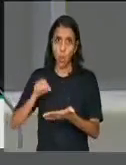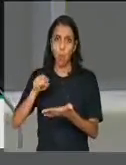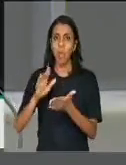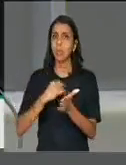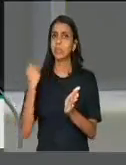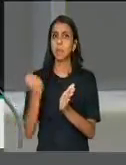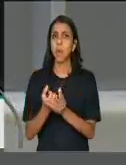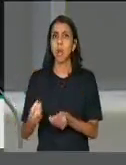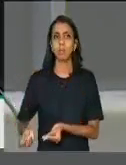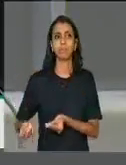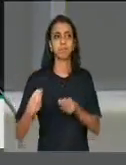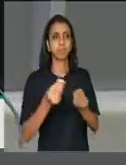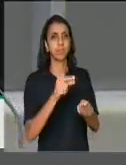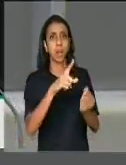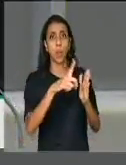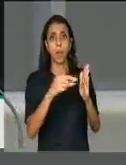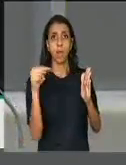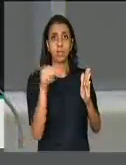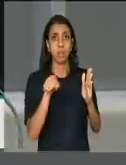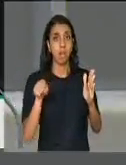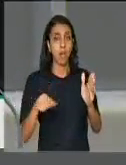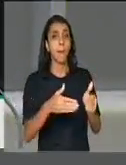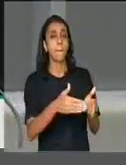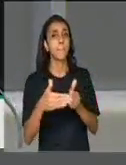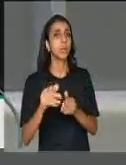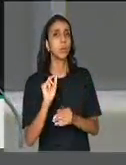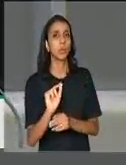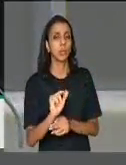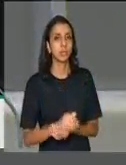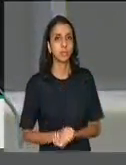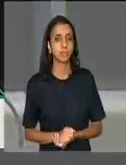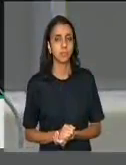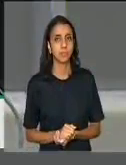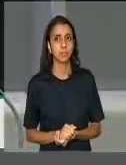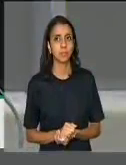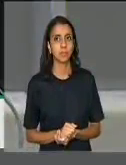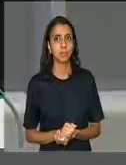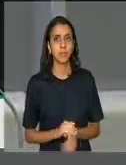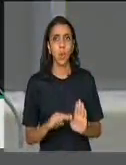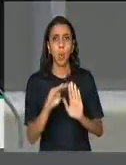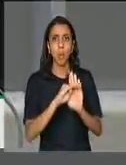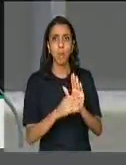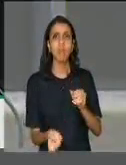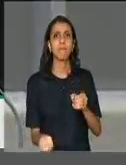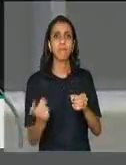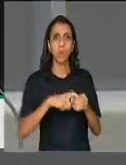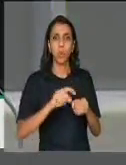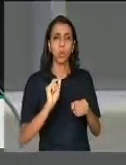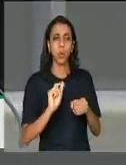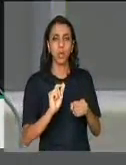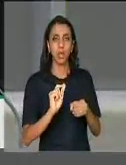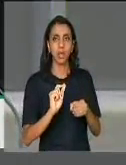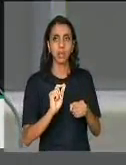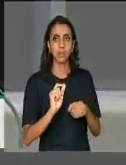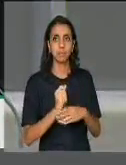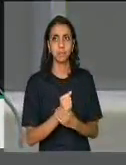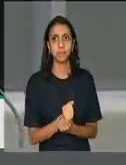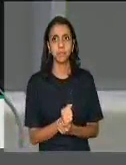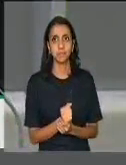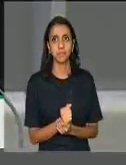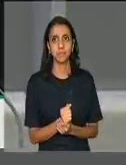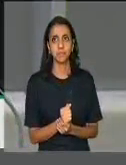solicitando que seja retomado um programa que assegure o desemprego